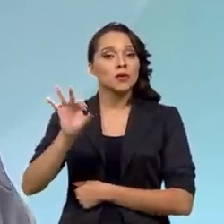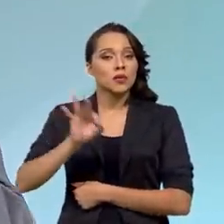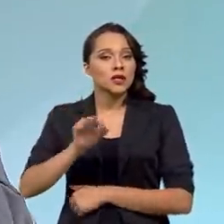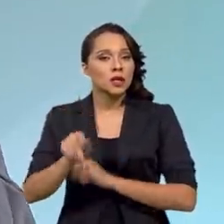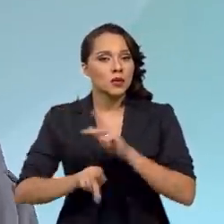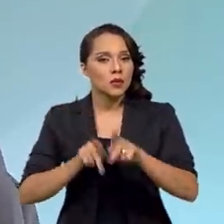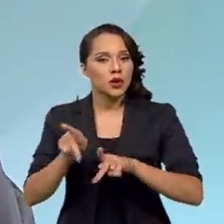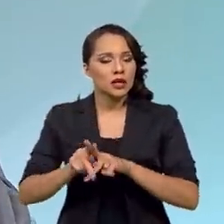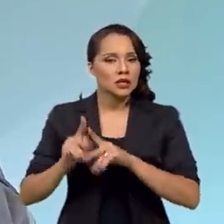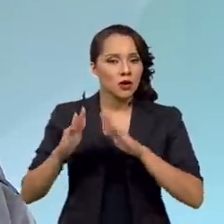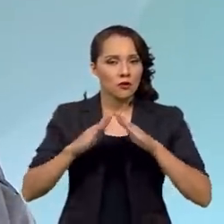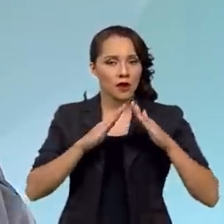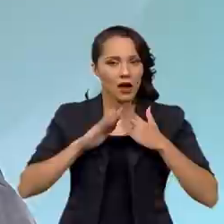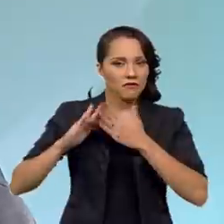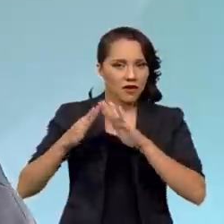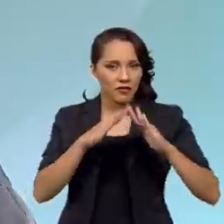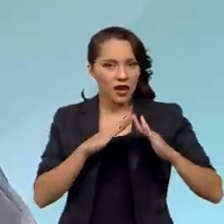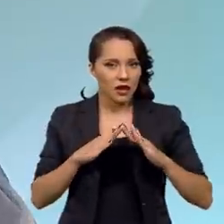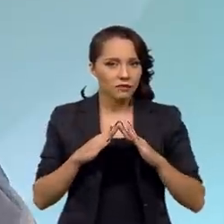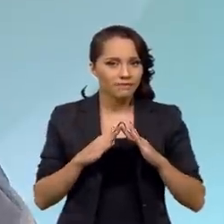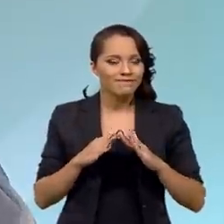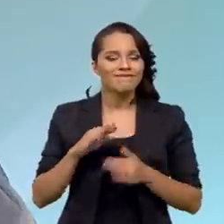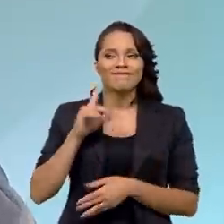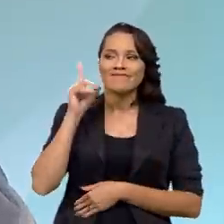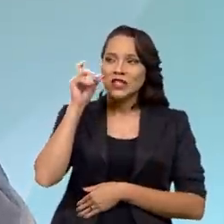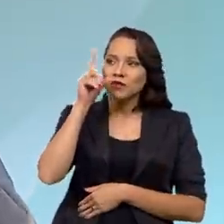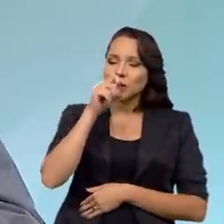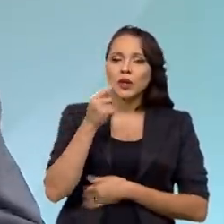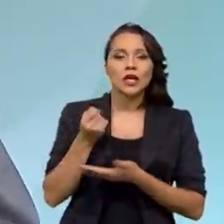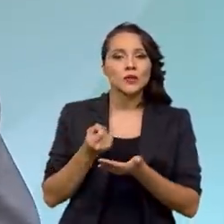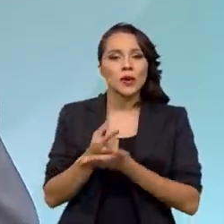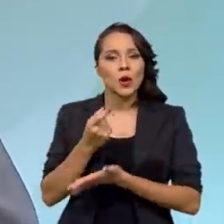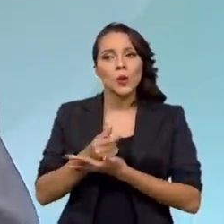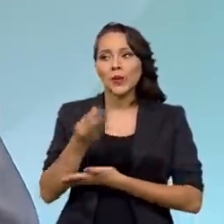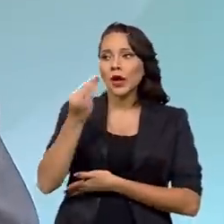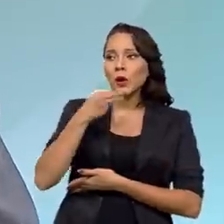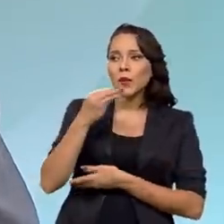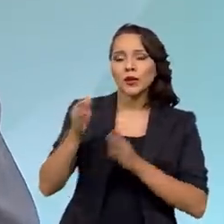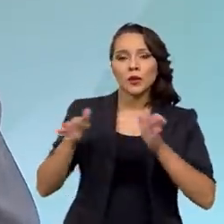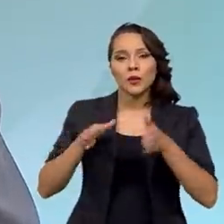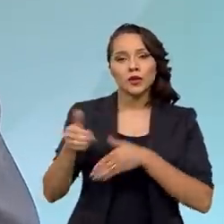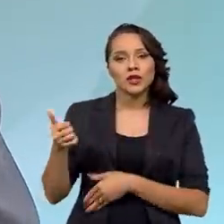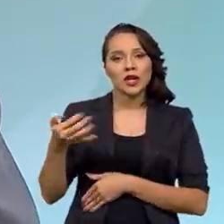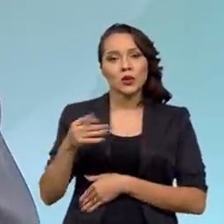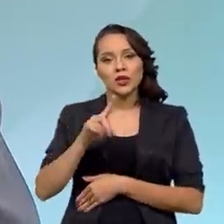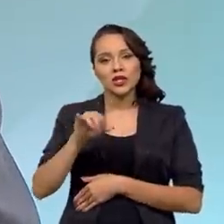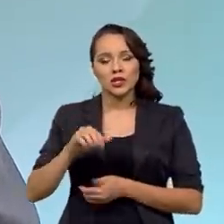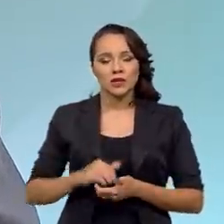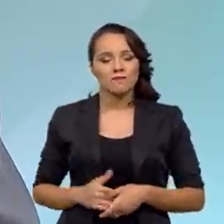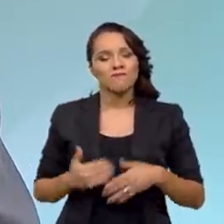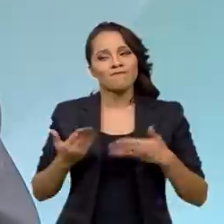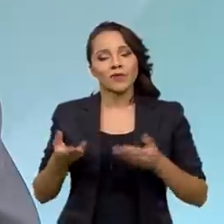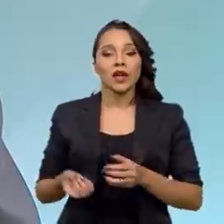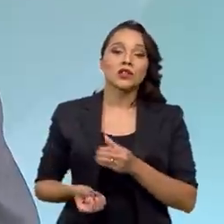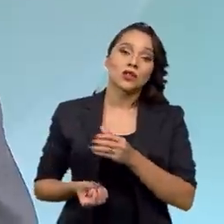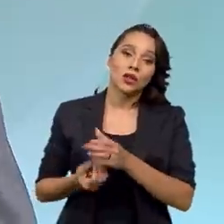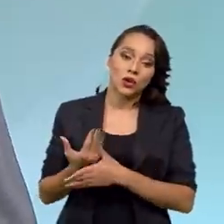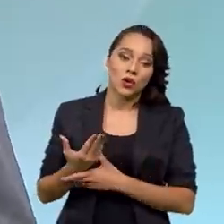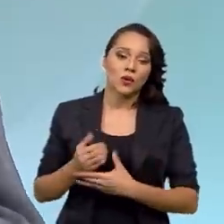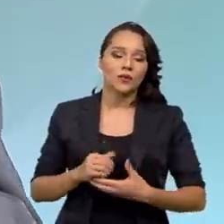da população residente em favela teria dificuldade para comprar alimentos em 14 dias. Foi aí que nós criamos